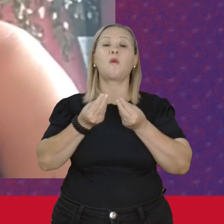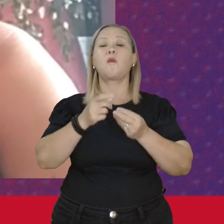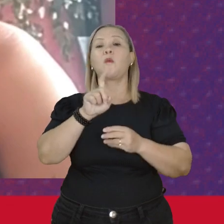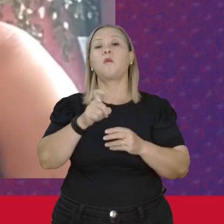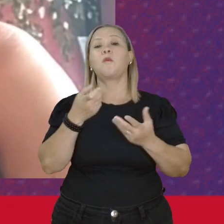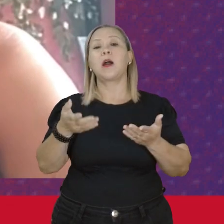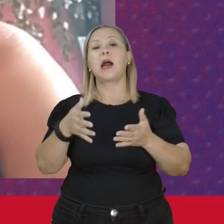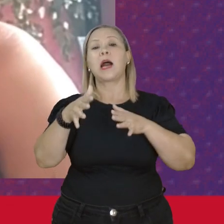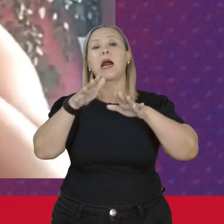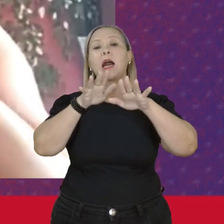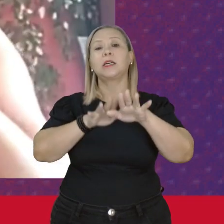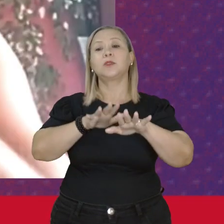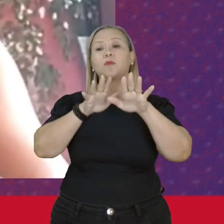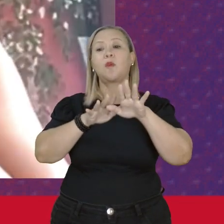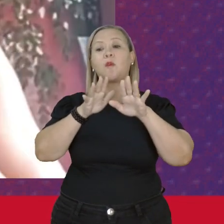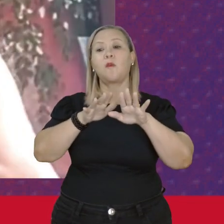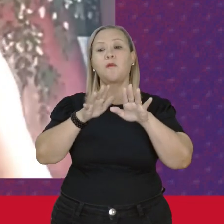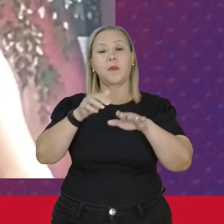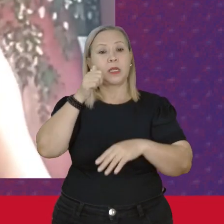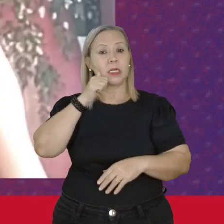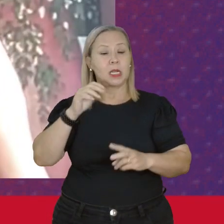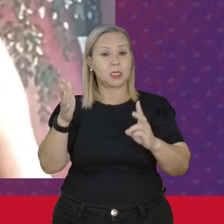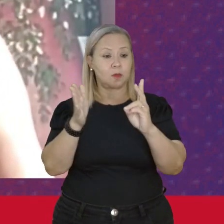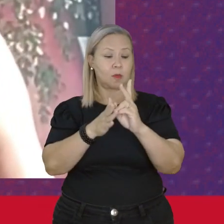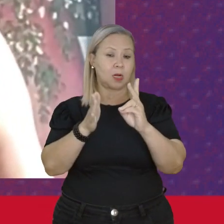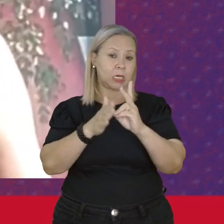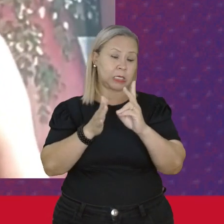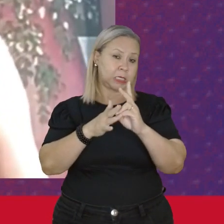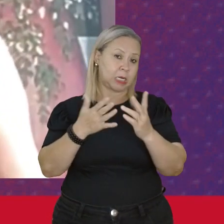falo Que nós precisamos Que